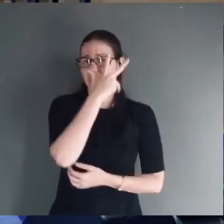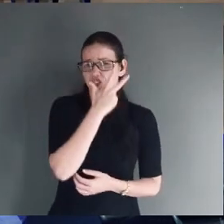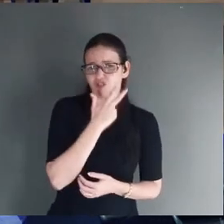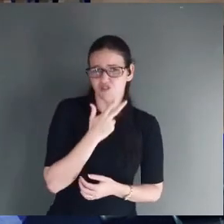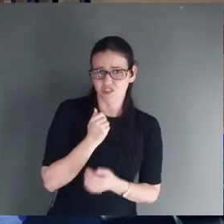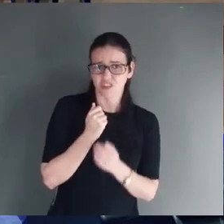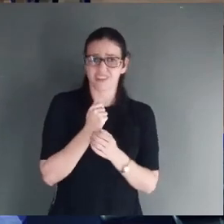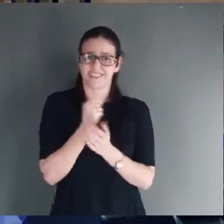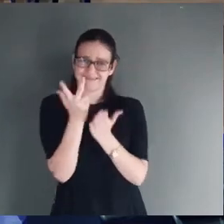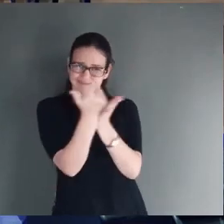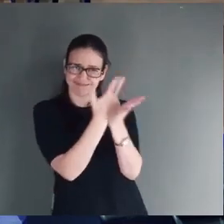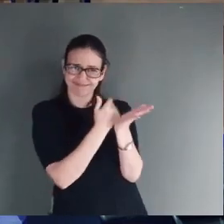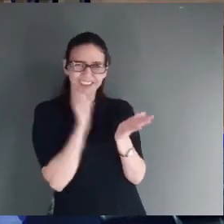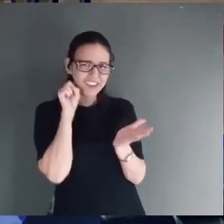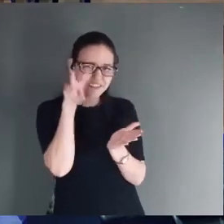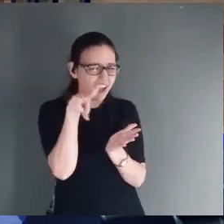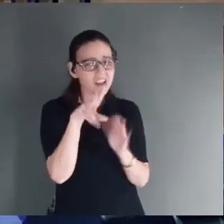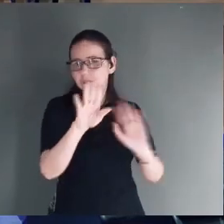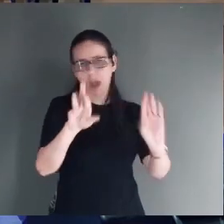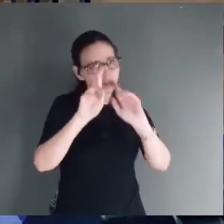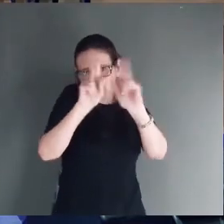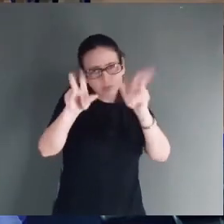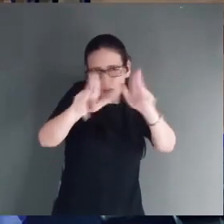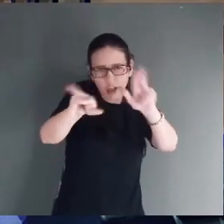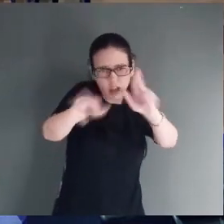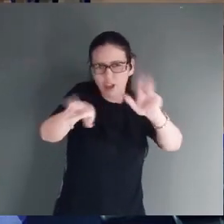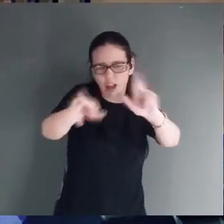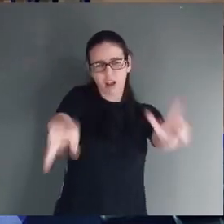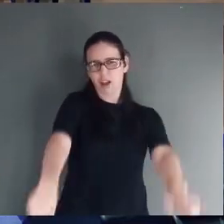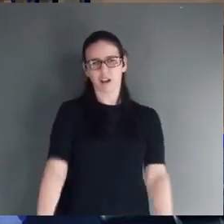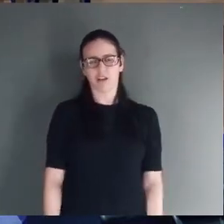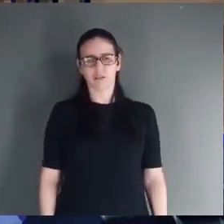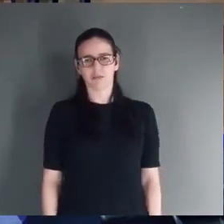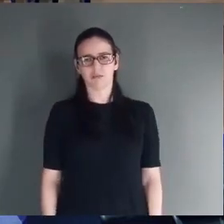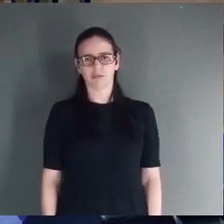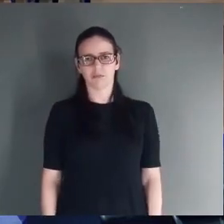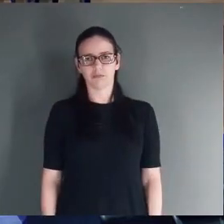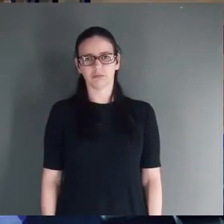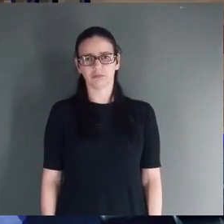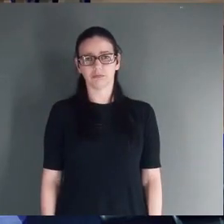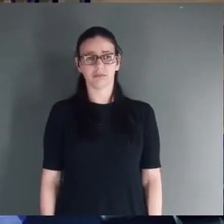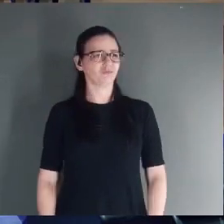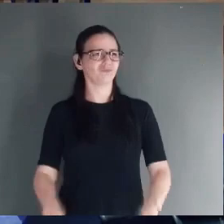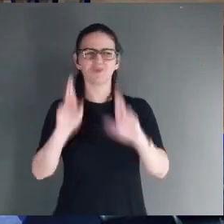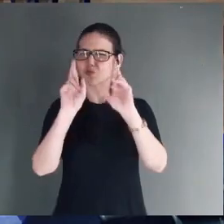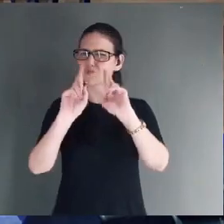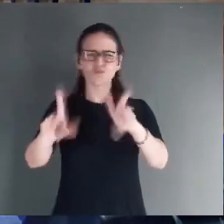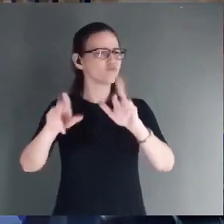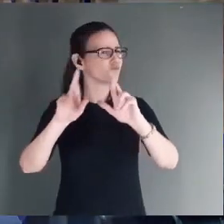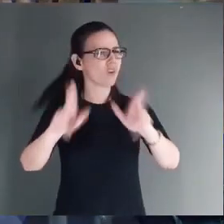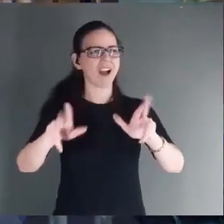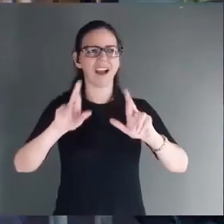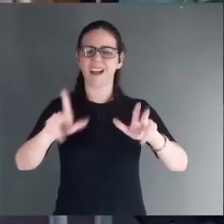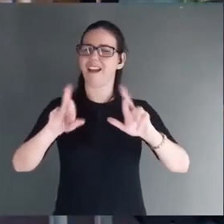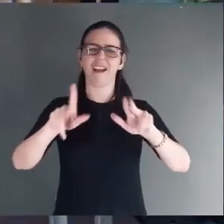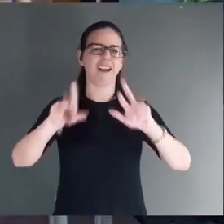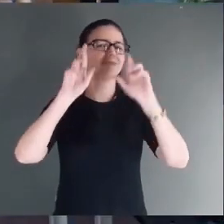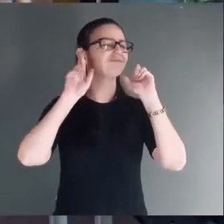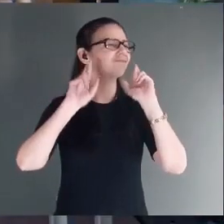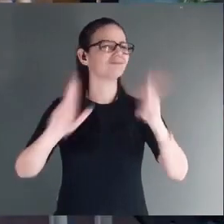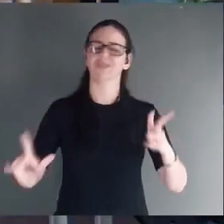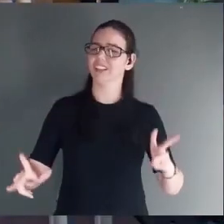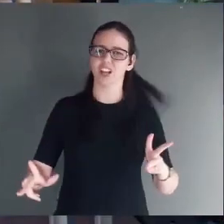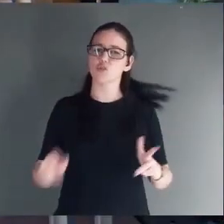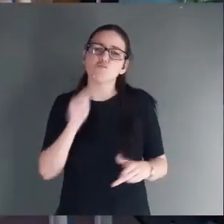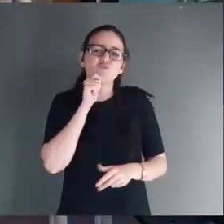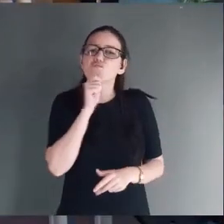muito romântico, mas eu quero que você entenda que a cena não foi essa. A cena não foi essa. Não